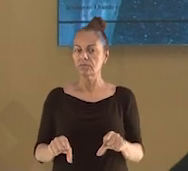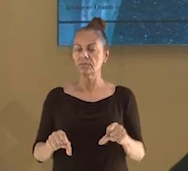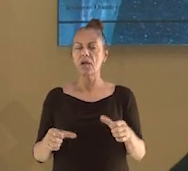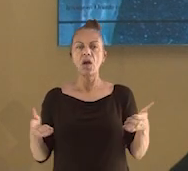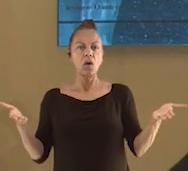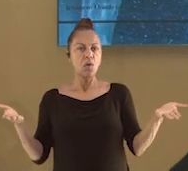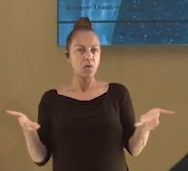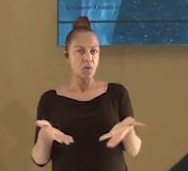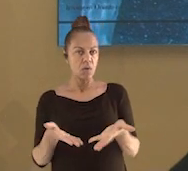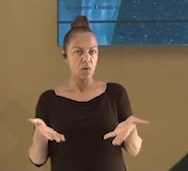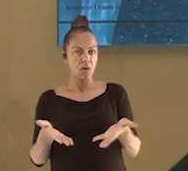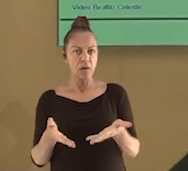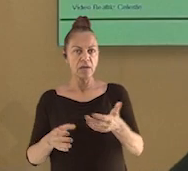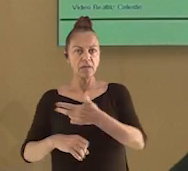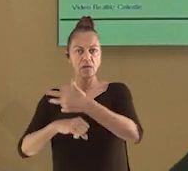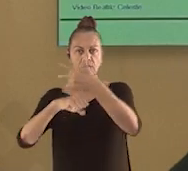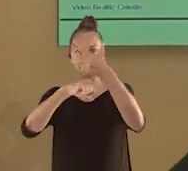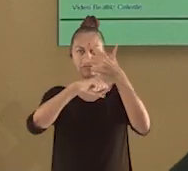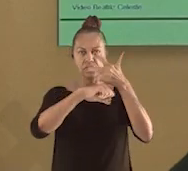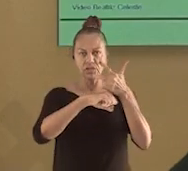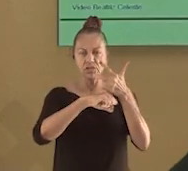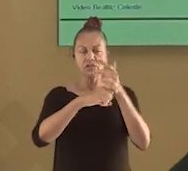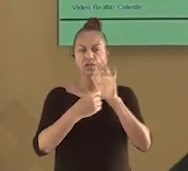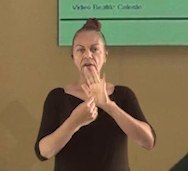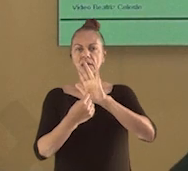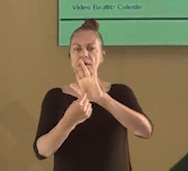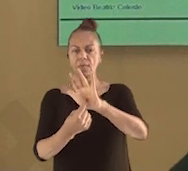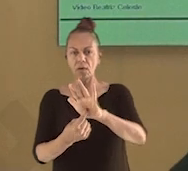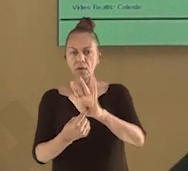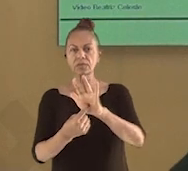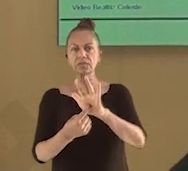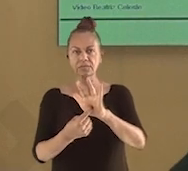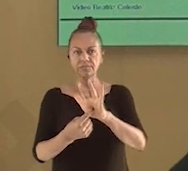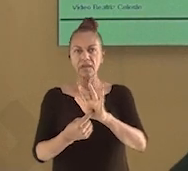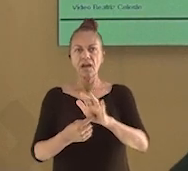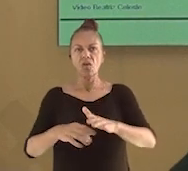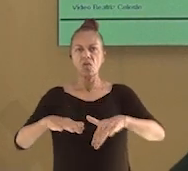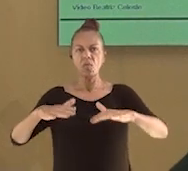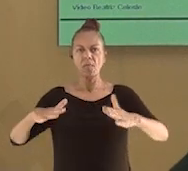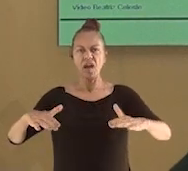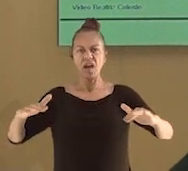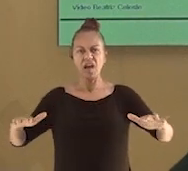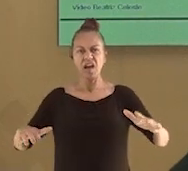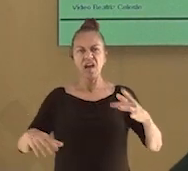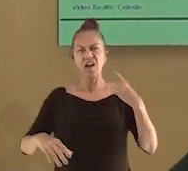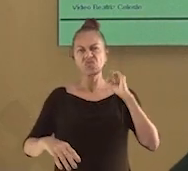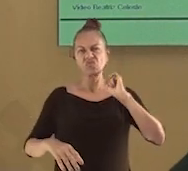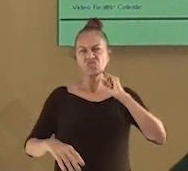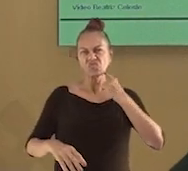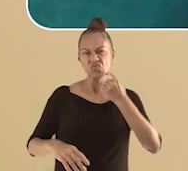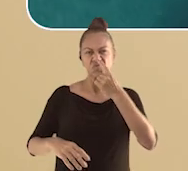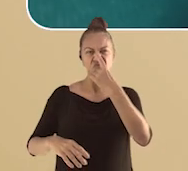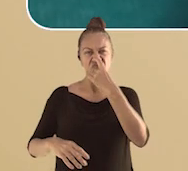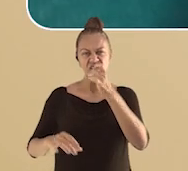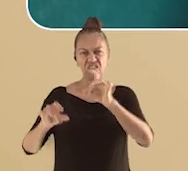Vamos assistir a um vídeo que mostra alguns dos impactos causados pela poluição dos mares.